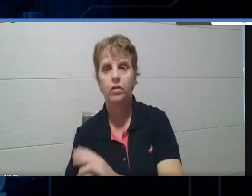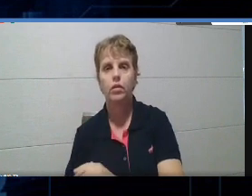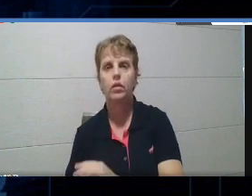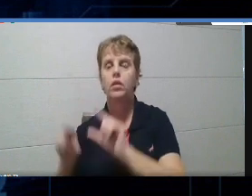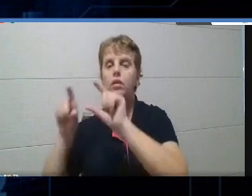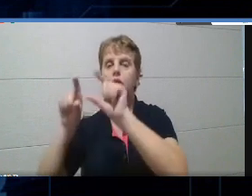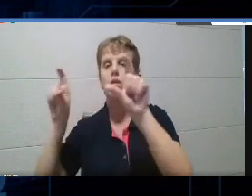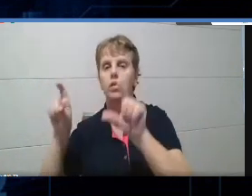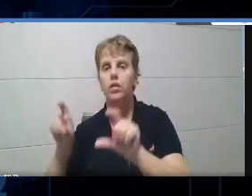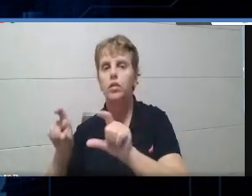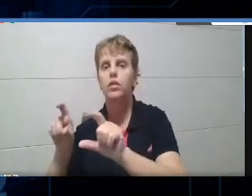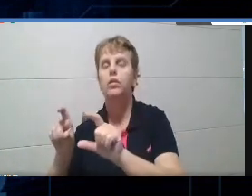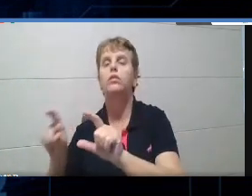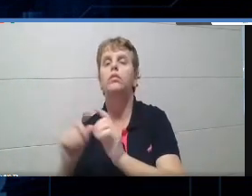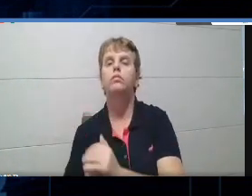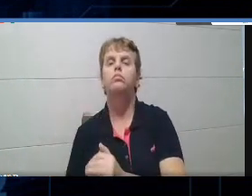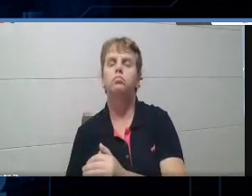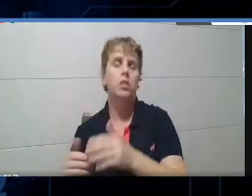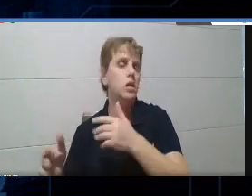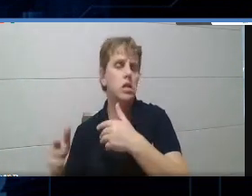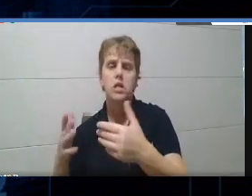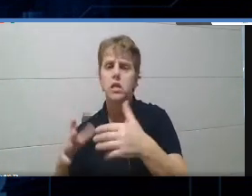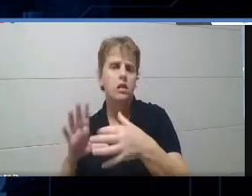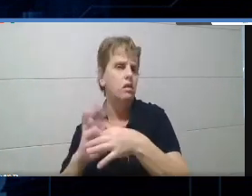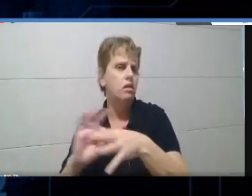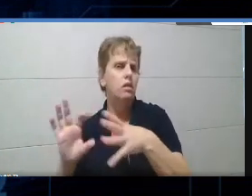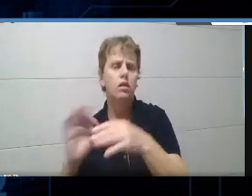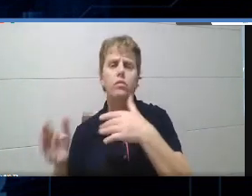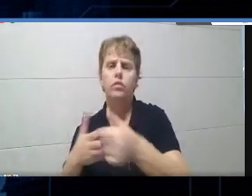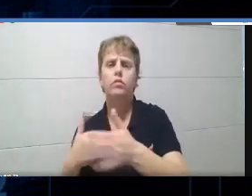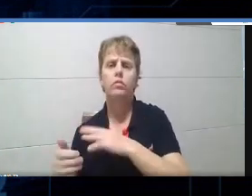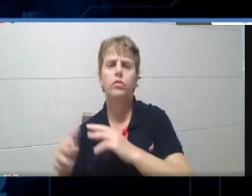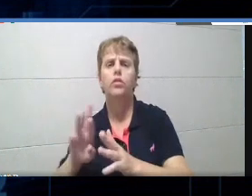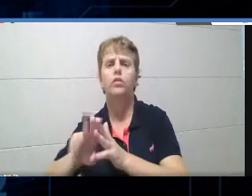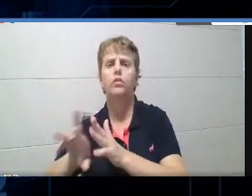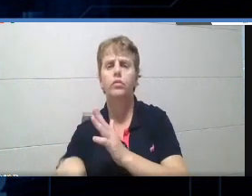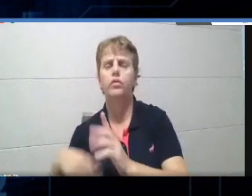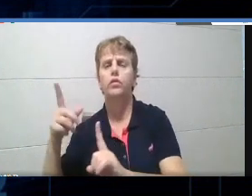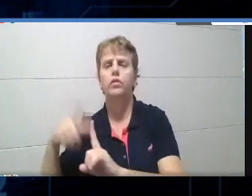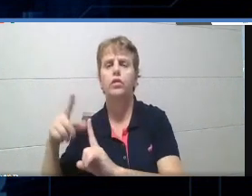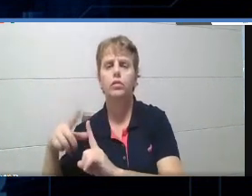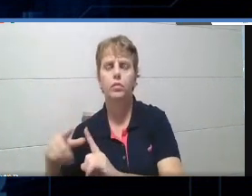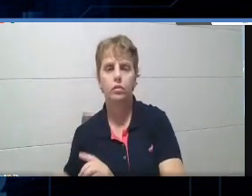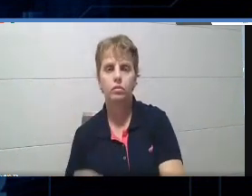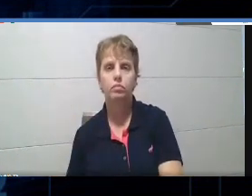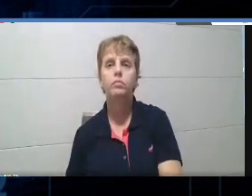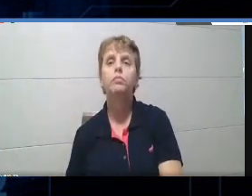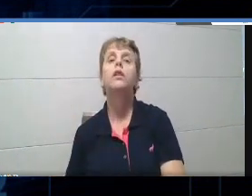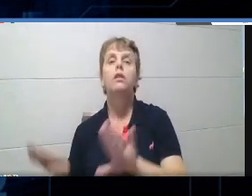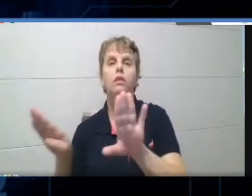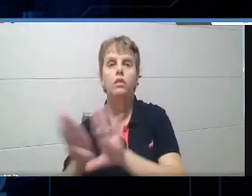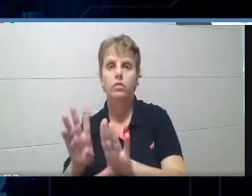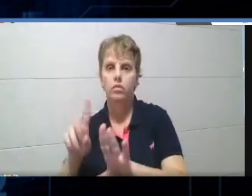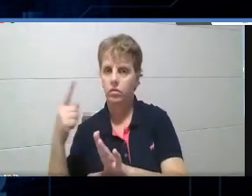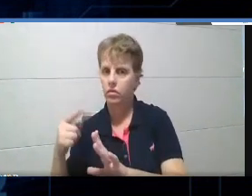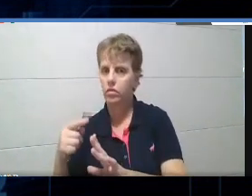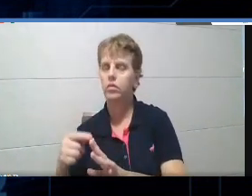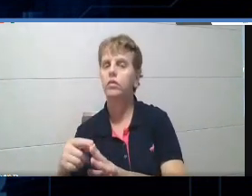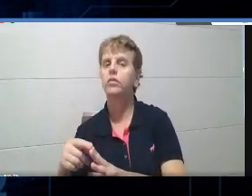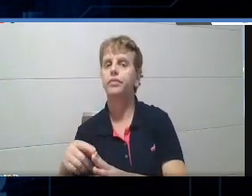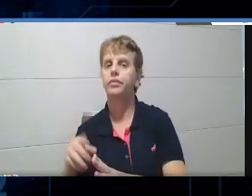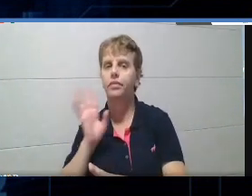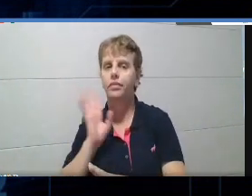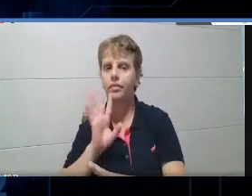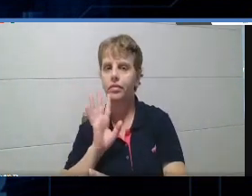seleção, enfim. Você pode colocar várias questões de vários tipos, tá? Uma outra opção bem bacana que tem aqui para você